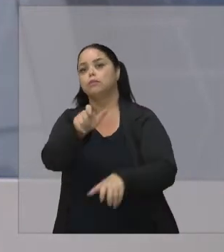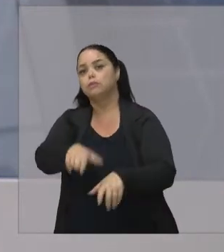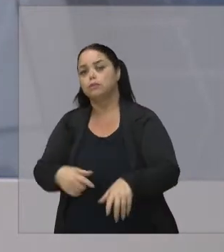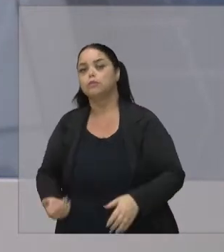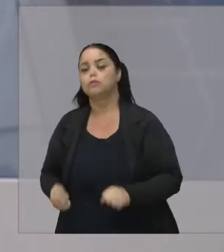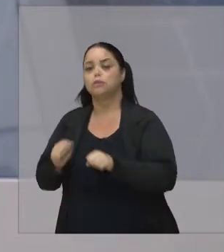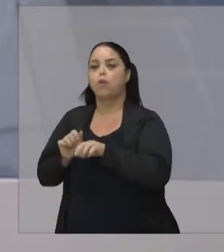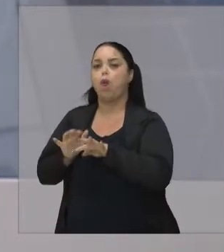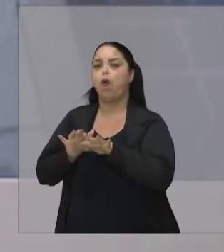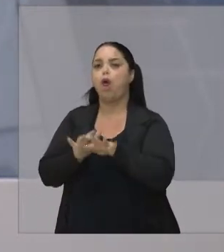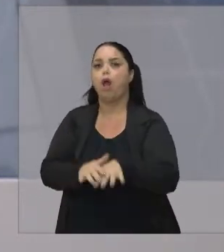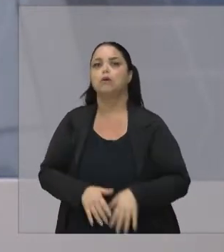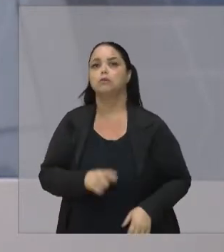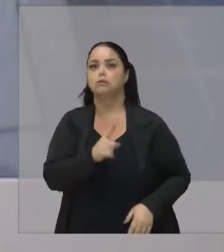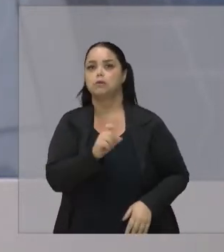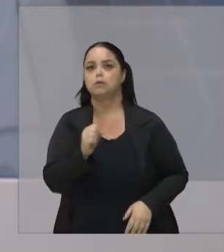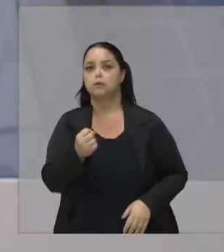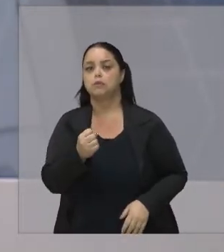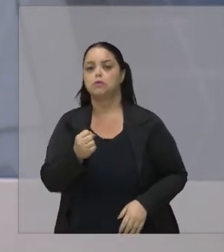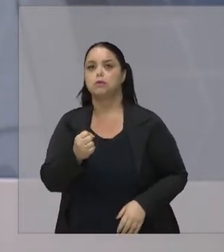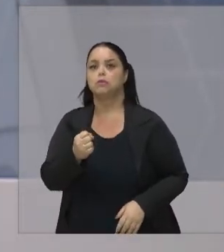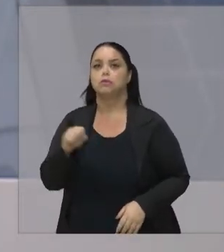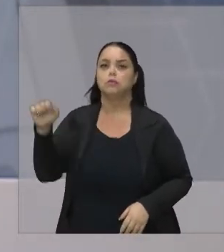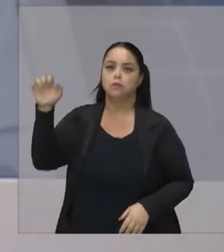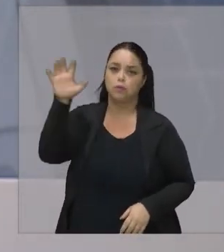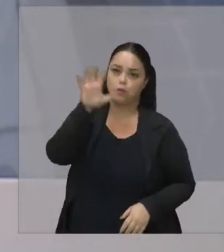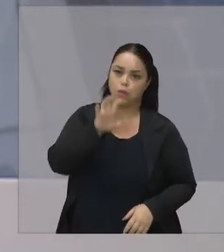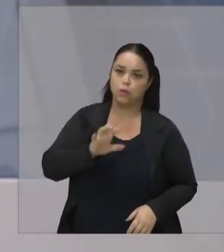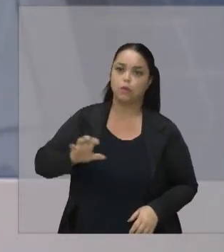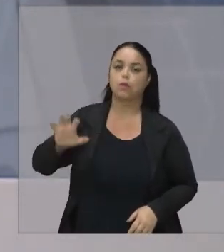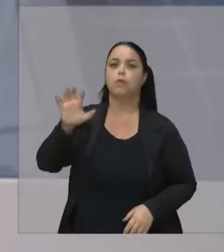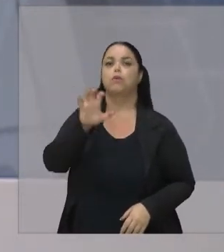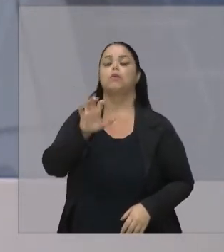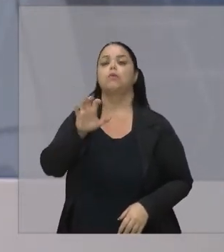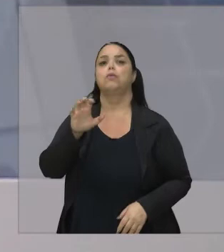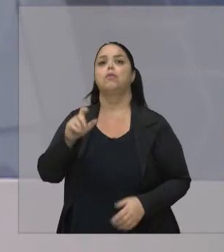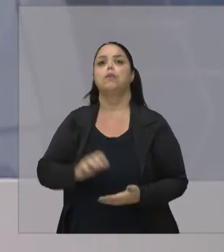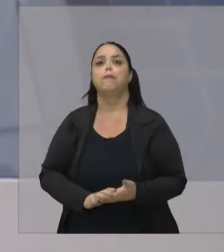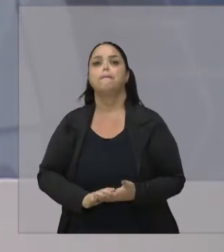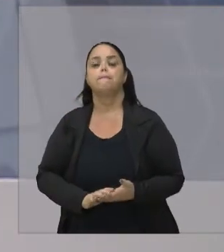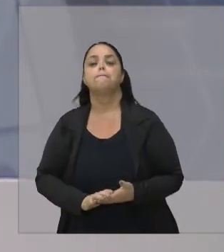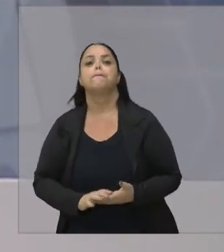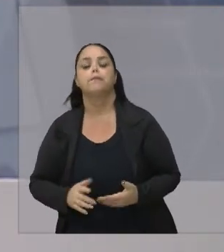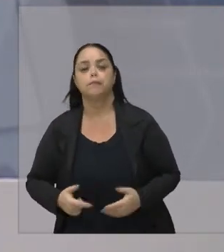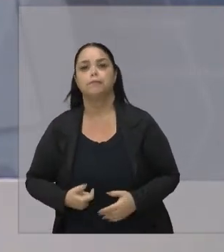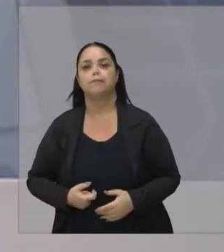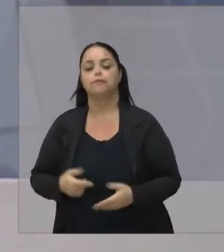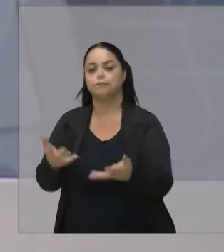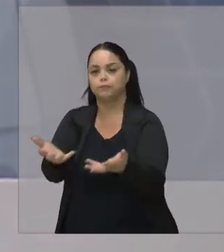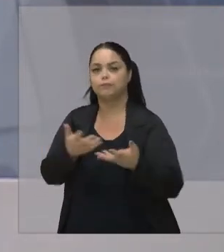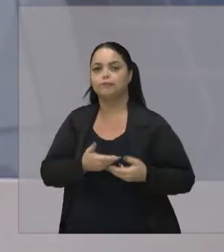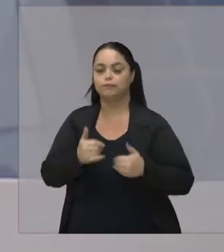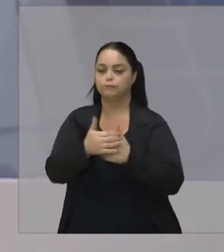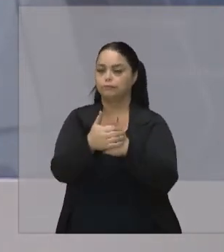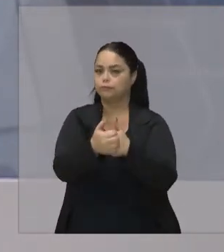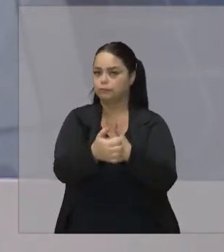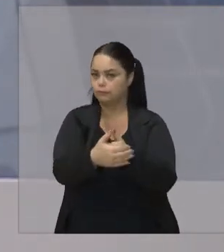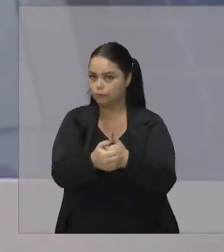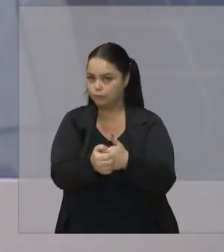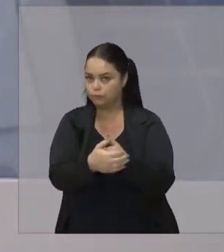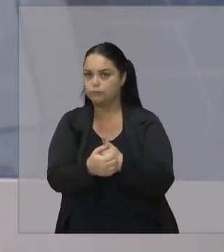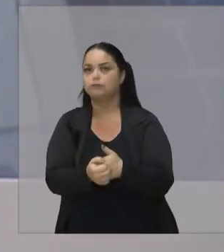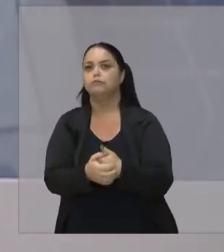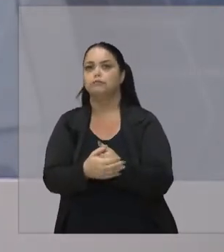vieram aqui De 18 estados Do nosso país Foram recebidos Com muito carinho Como